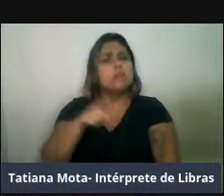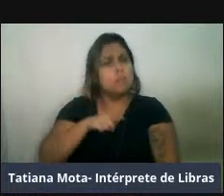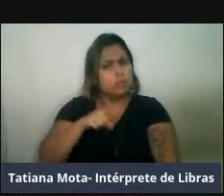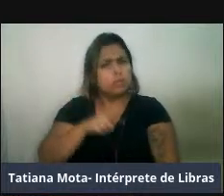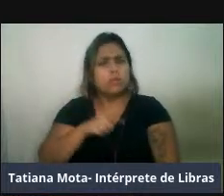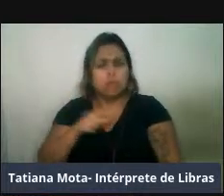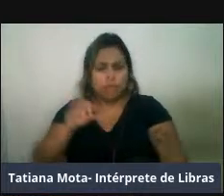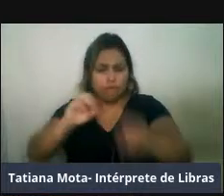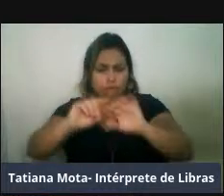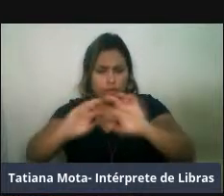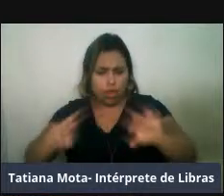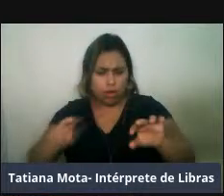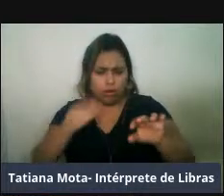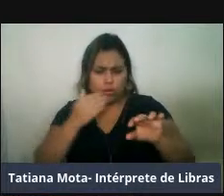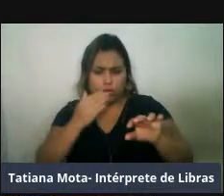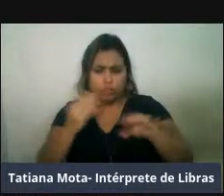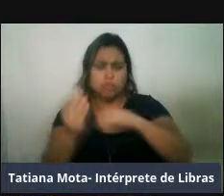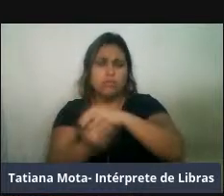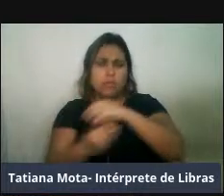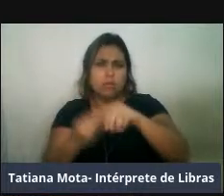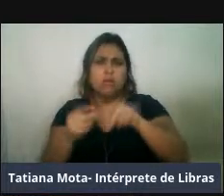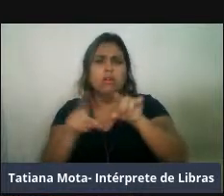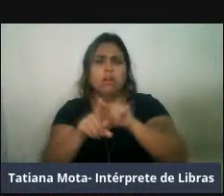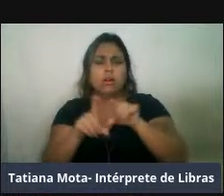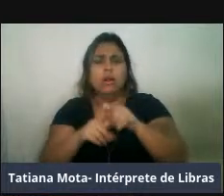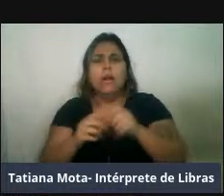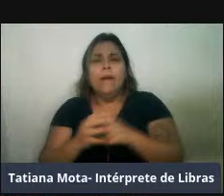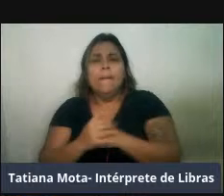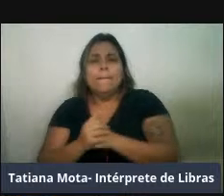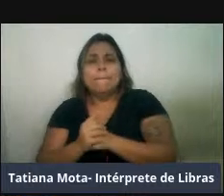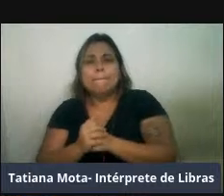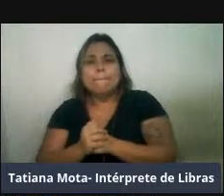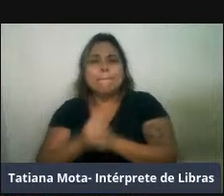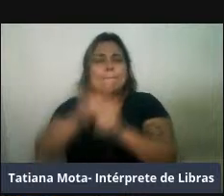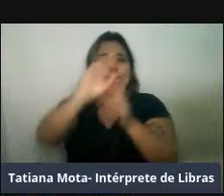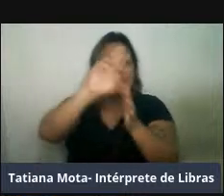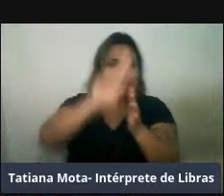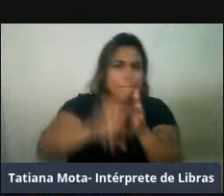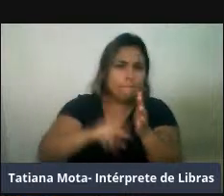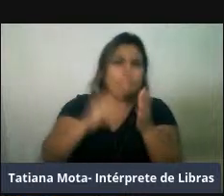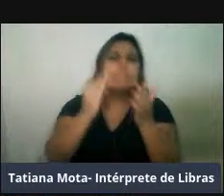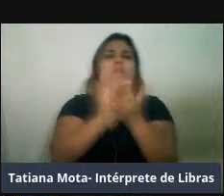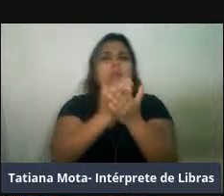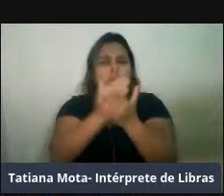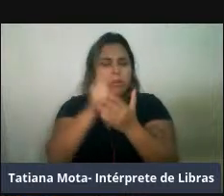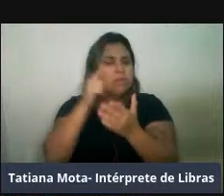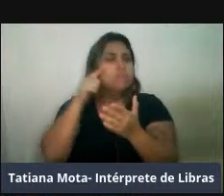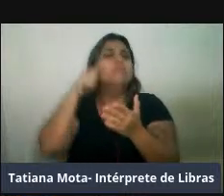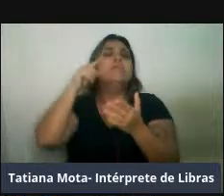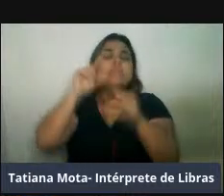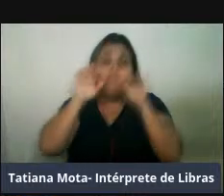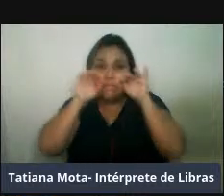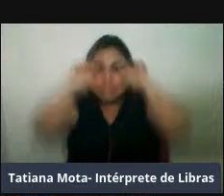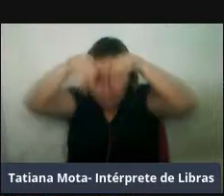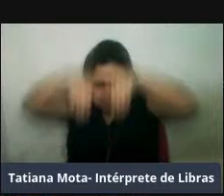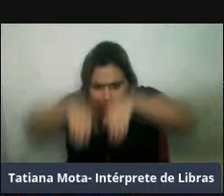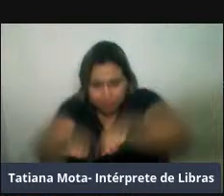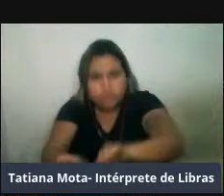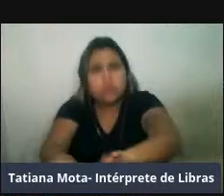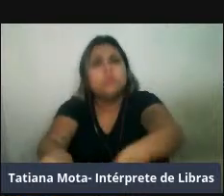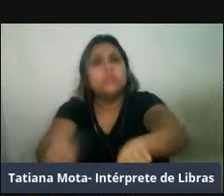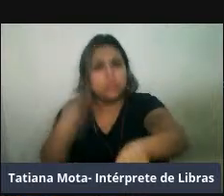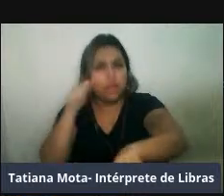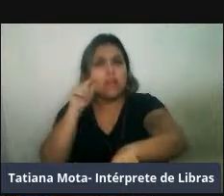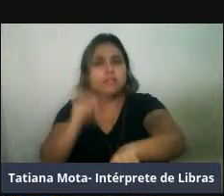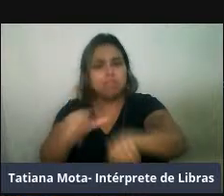zona costeira, então embora algumas espécies têm uma grande capacidade de mergulho, mas são espécies que tendem a ficar próximo da